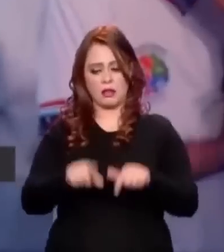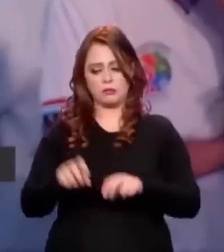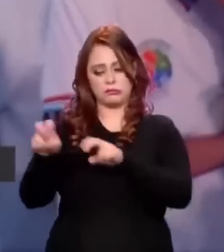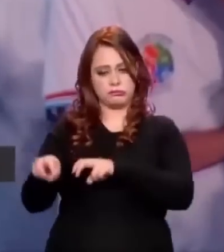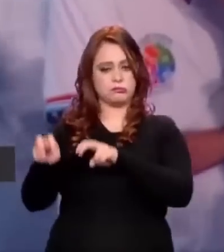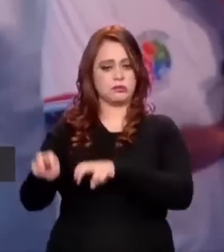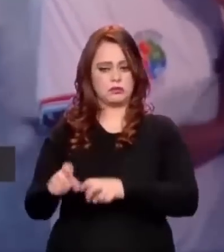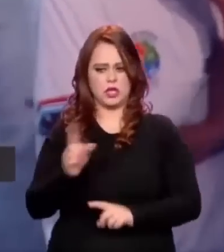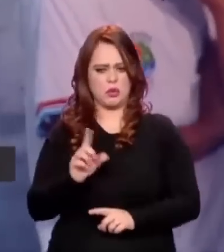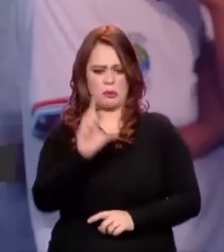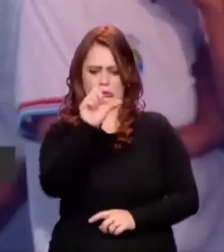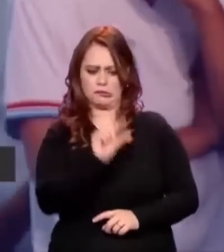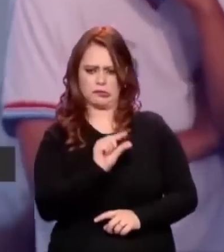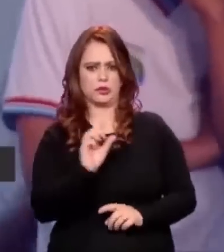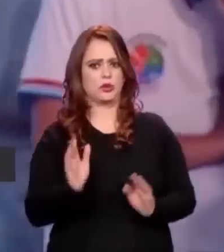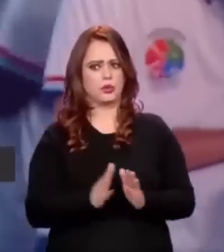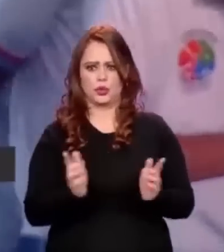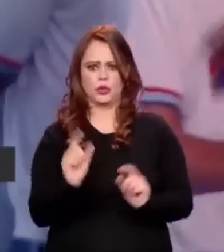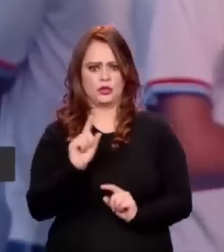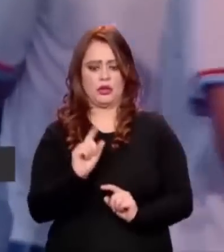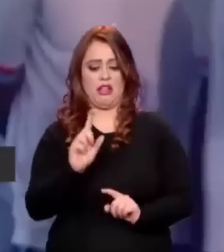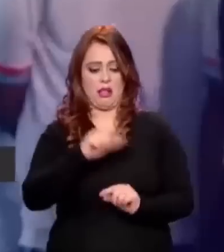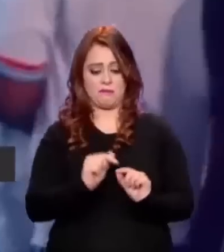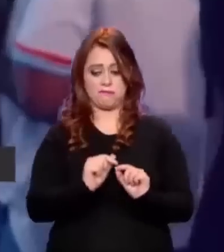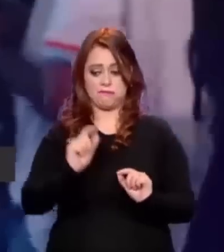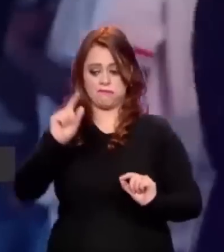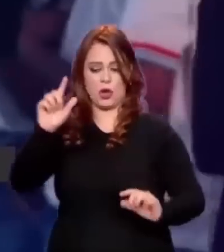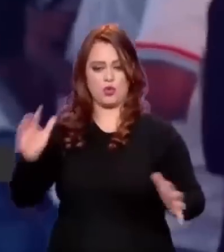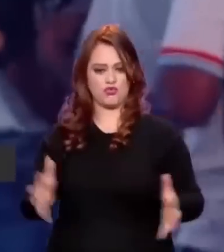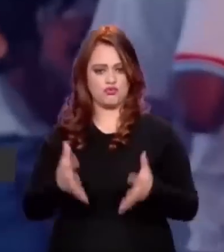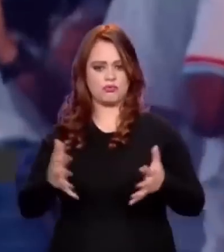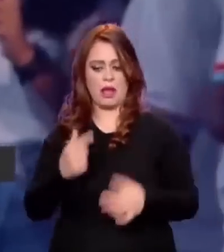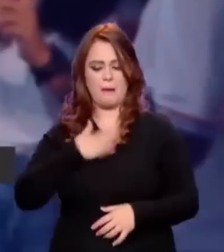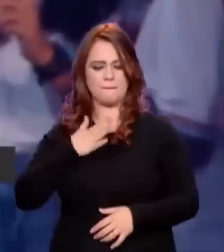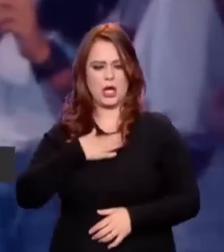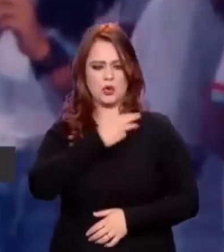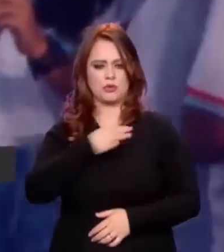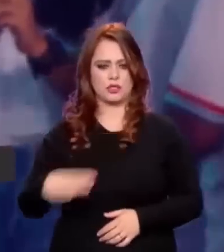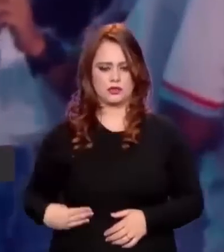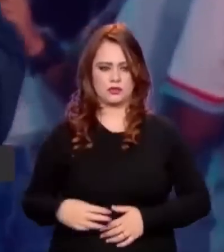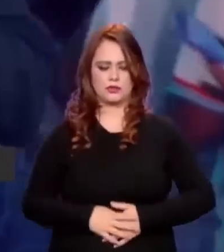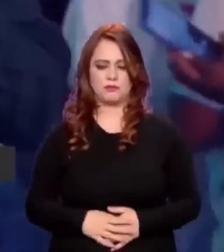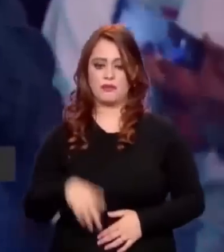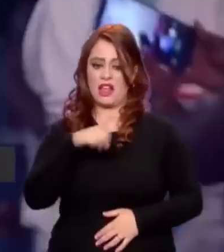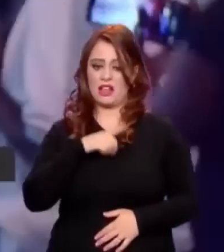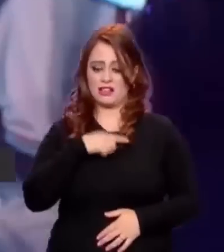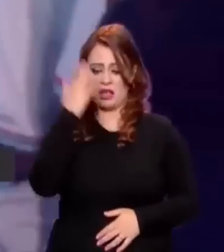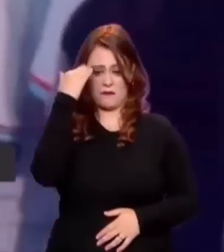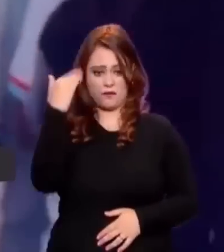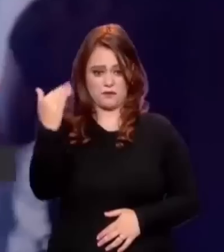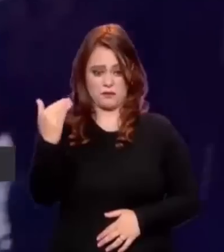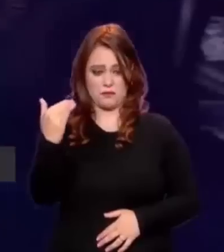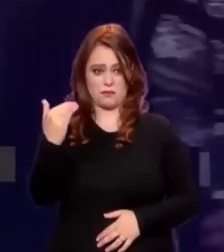Ele não é pequeno produtor, não. Ele é grande produtor. Ele é meu ministro. Tem a famosa feira